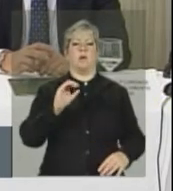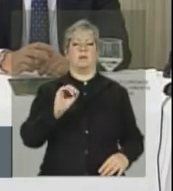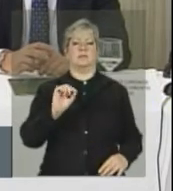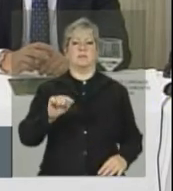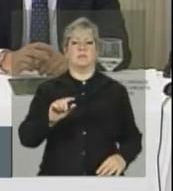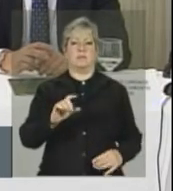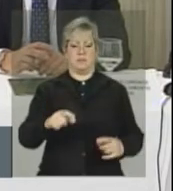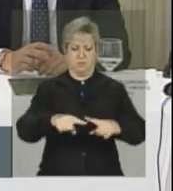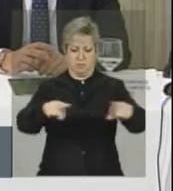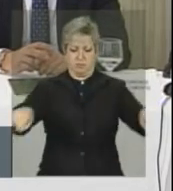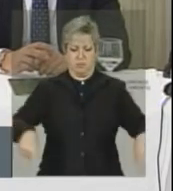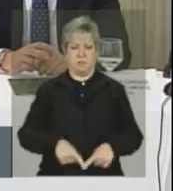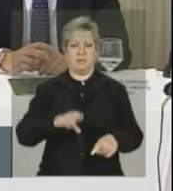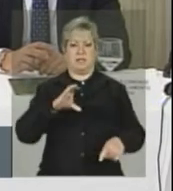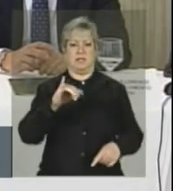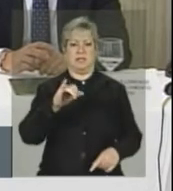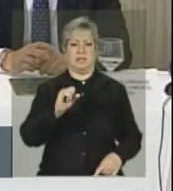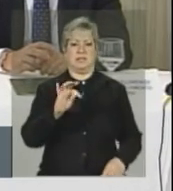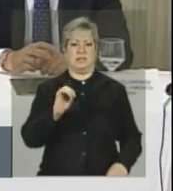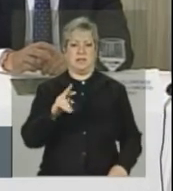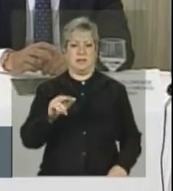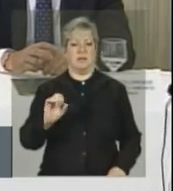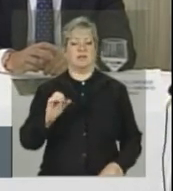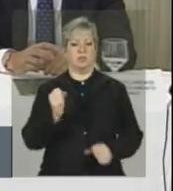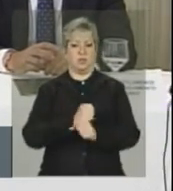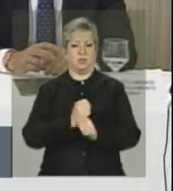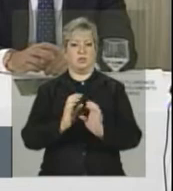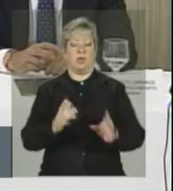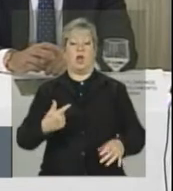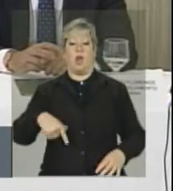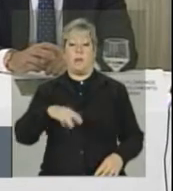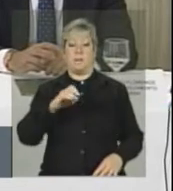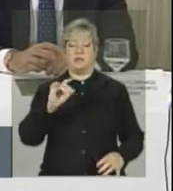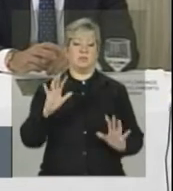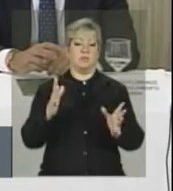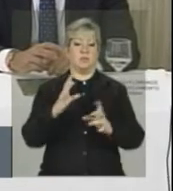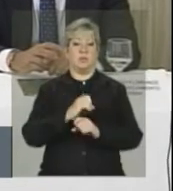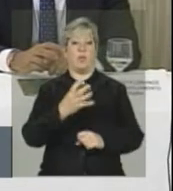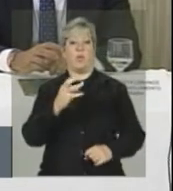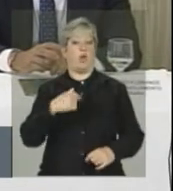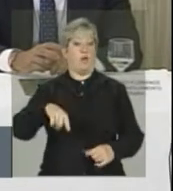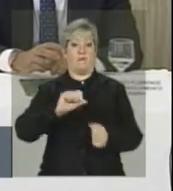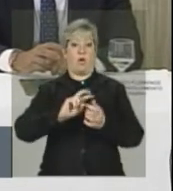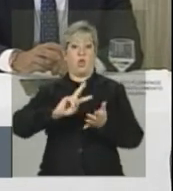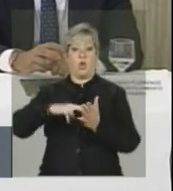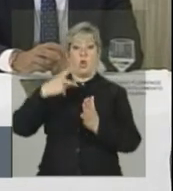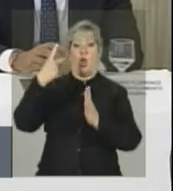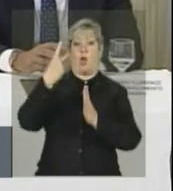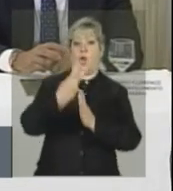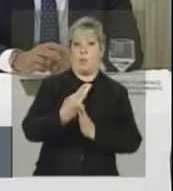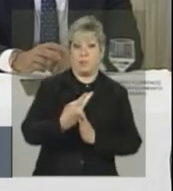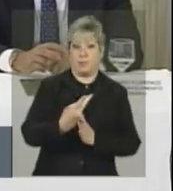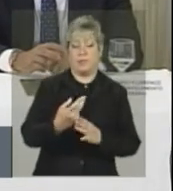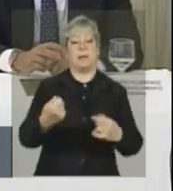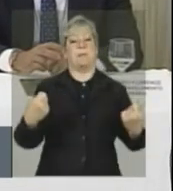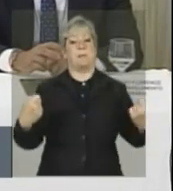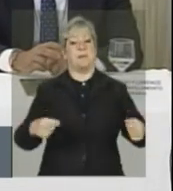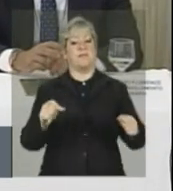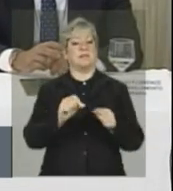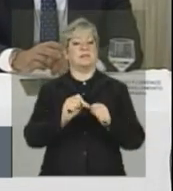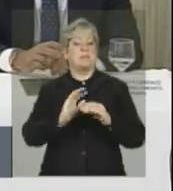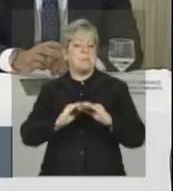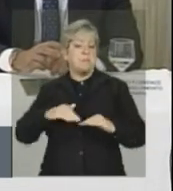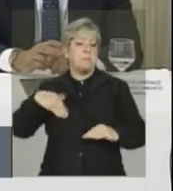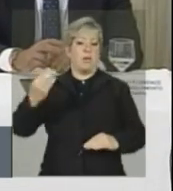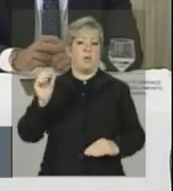construídas, nós já temos, e a média nossa é de em torno de 40. Nós fizemos o dobro e temos que fazer mais do que isso